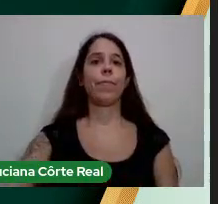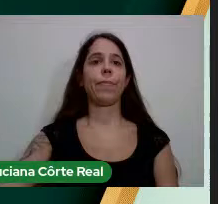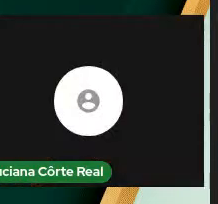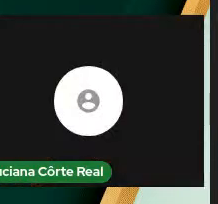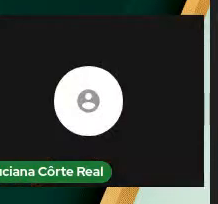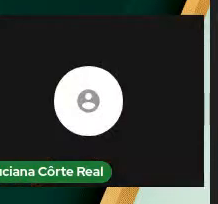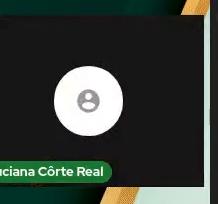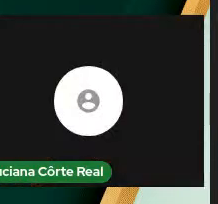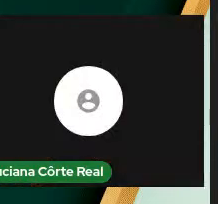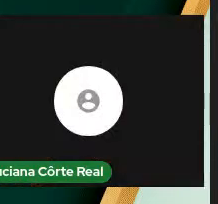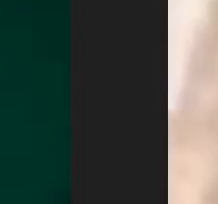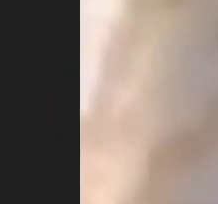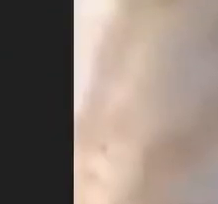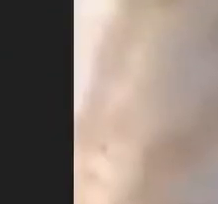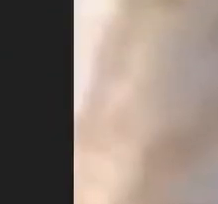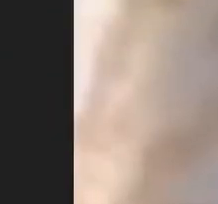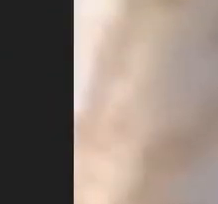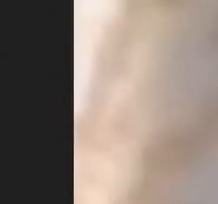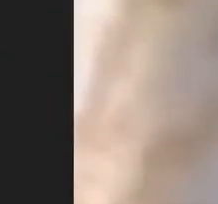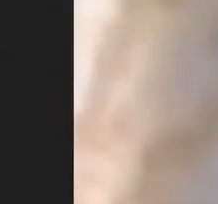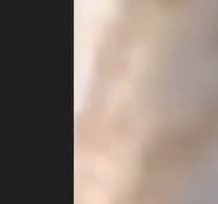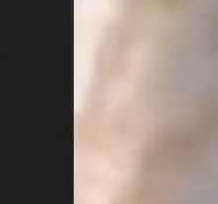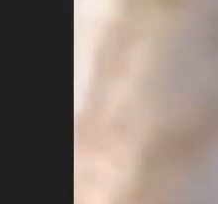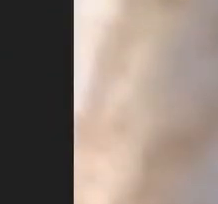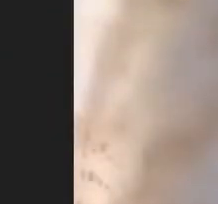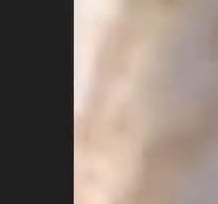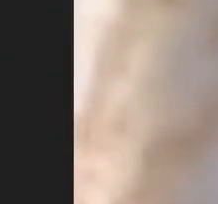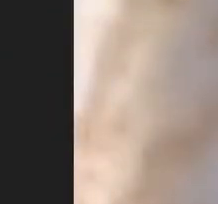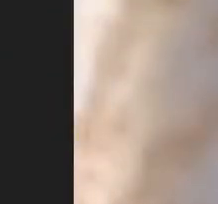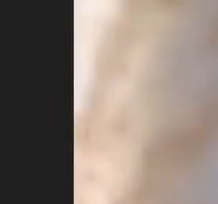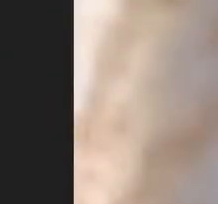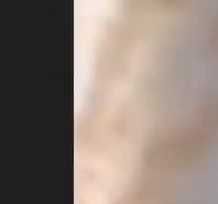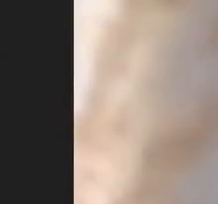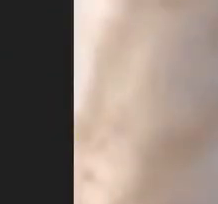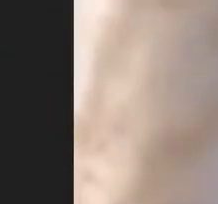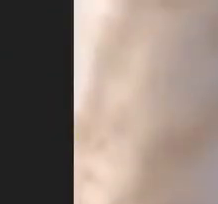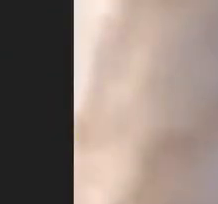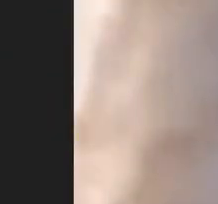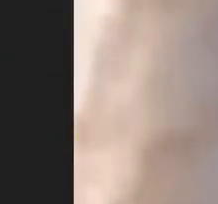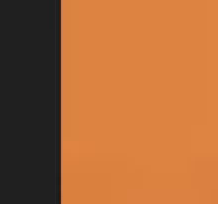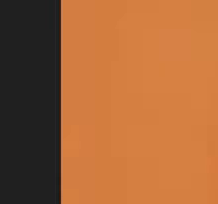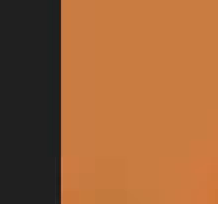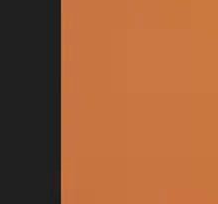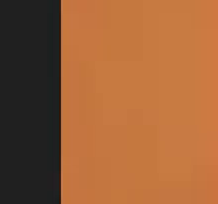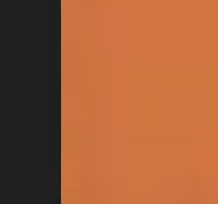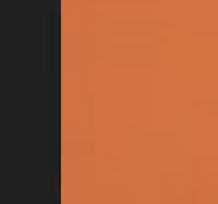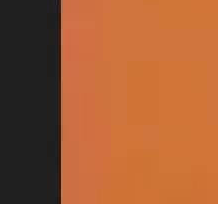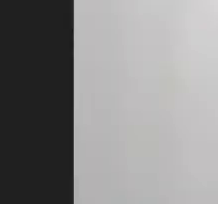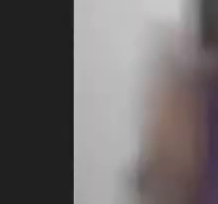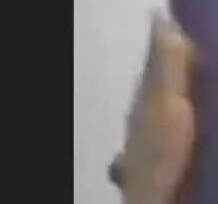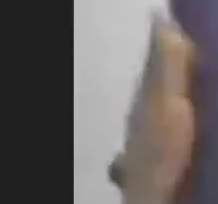Uhul Uhul Uhul Uhul Uhul Uhul